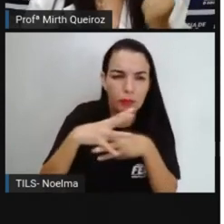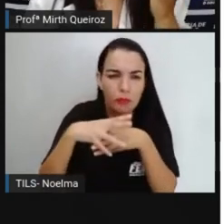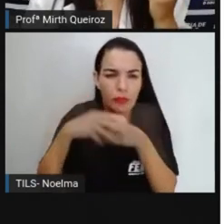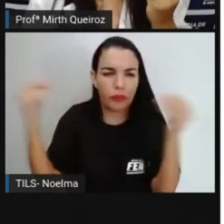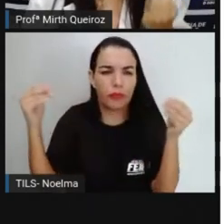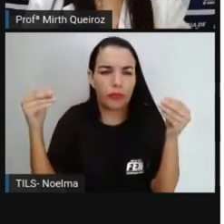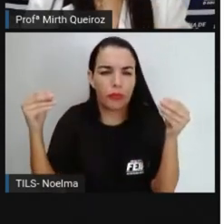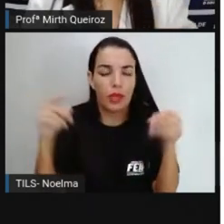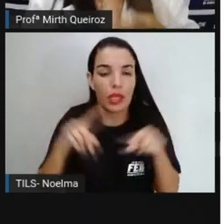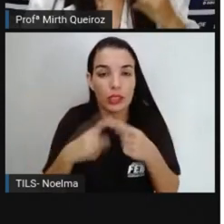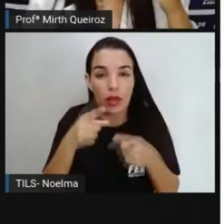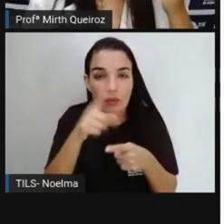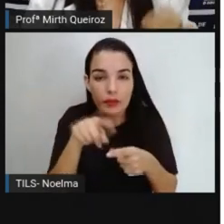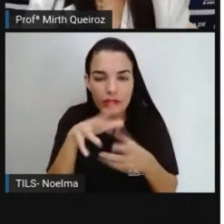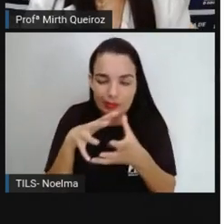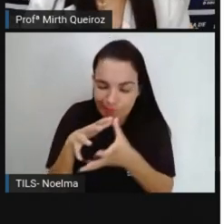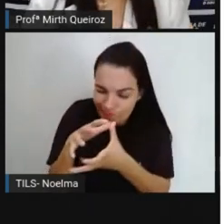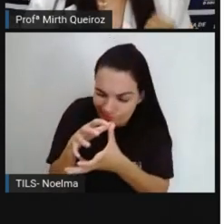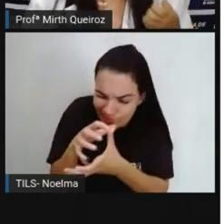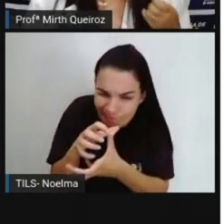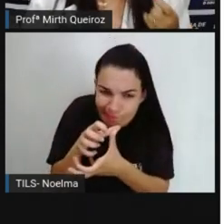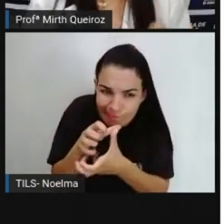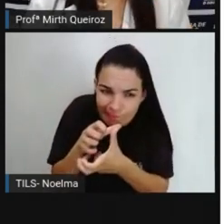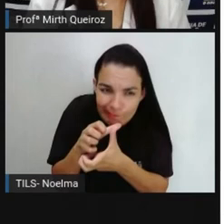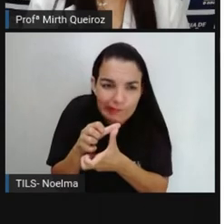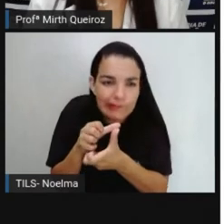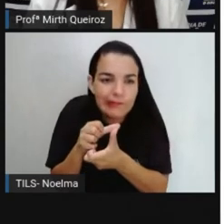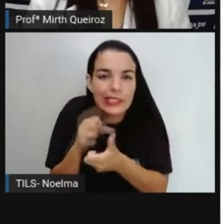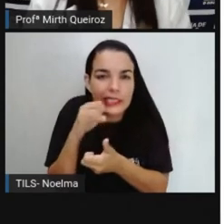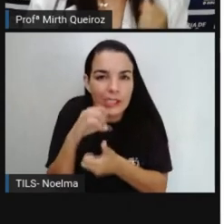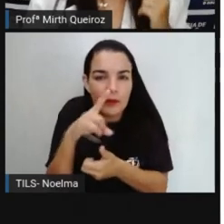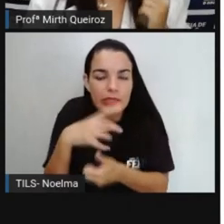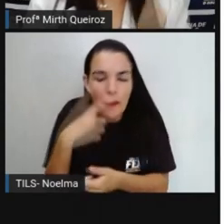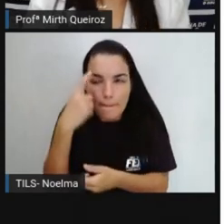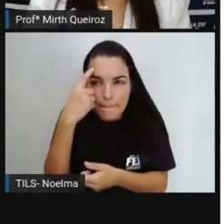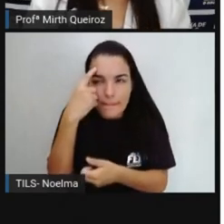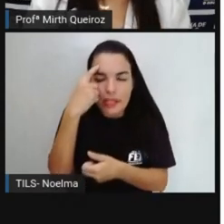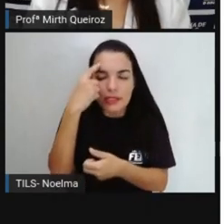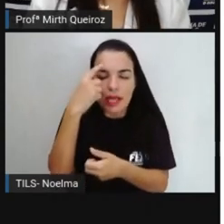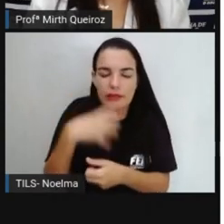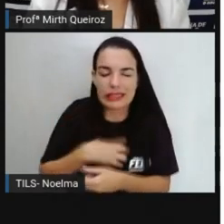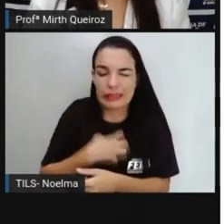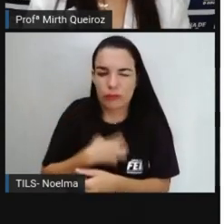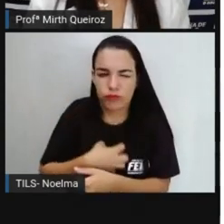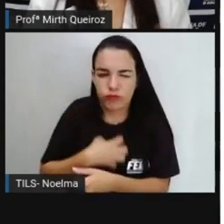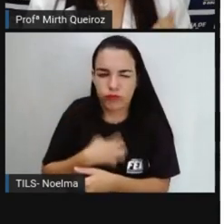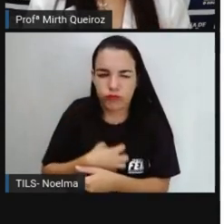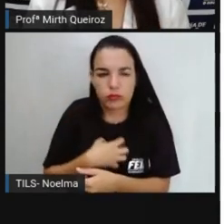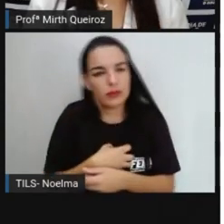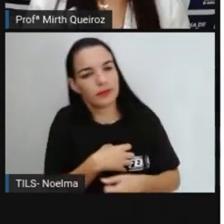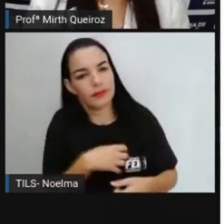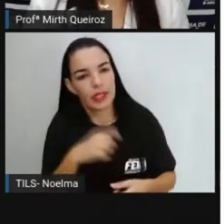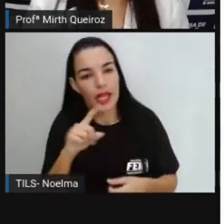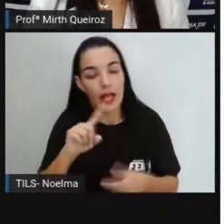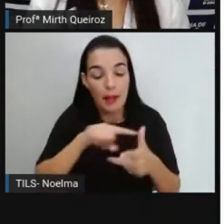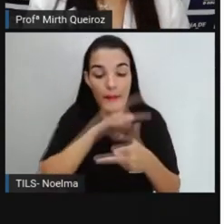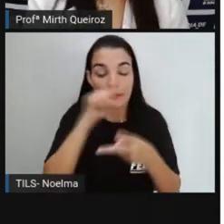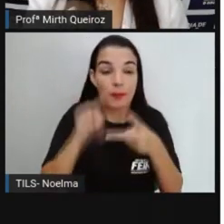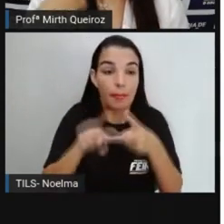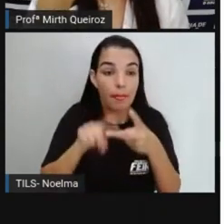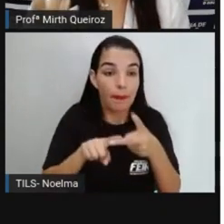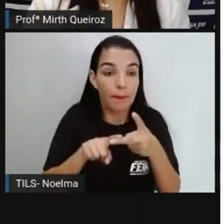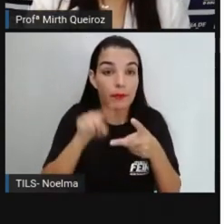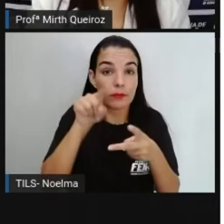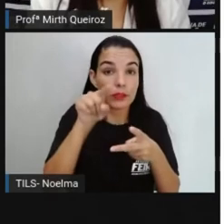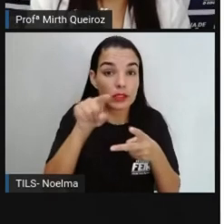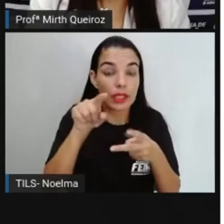começam A amassar a folha Conforme vocês vão pensando Nisso Certo? Após vocês fazerem isso Vocês